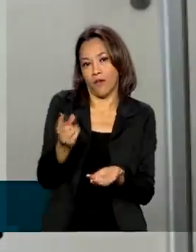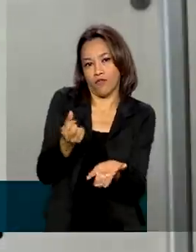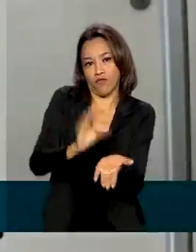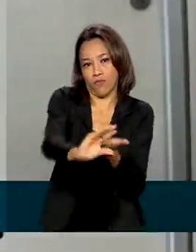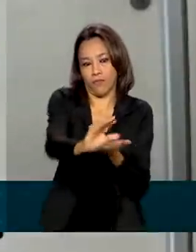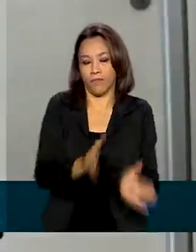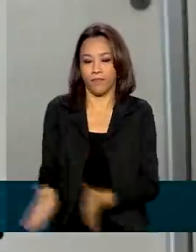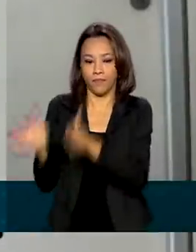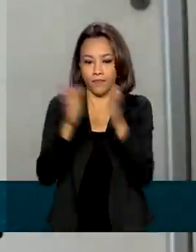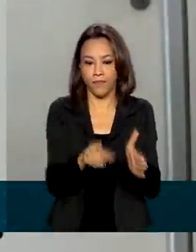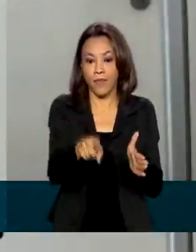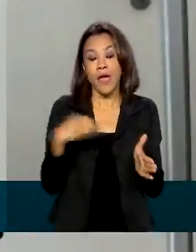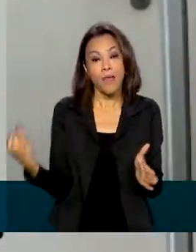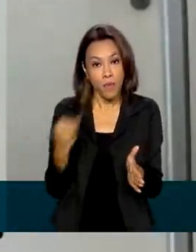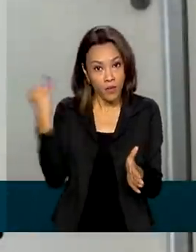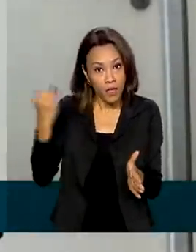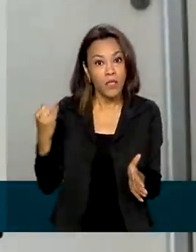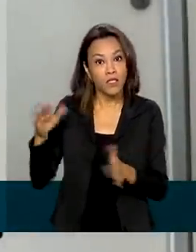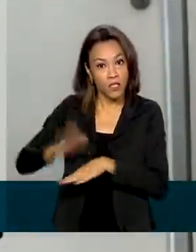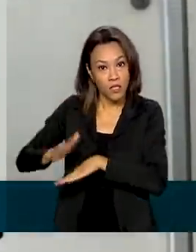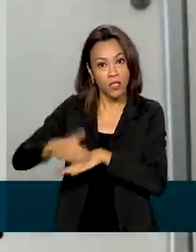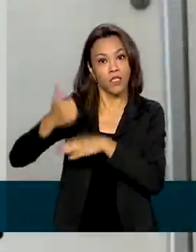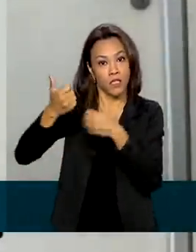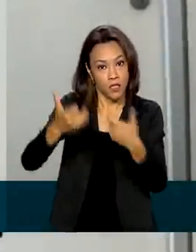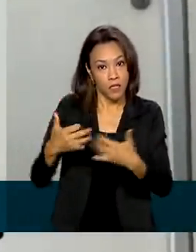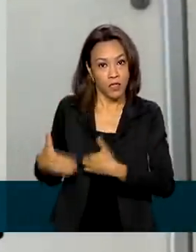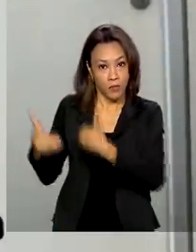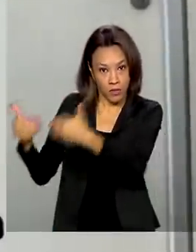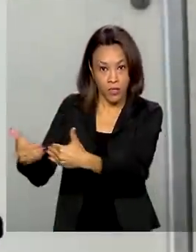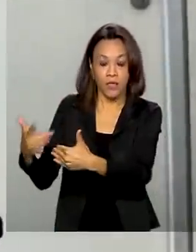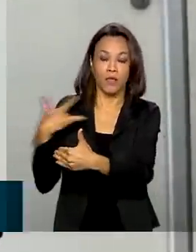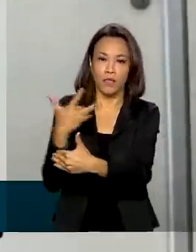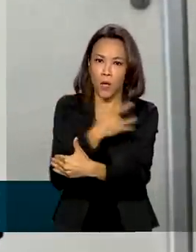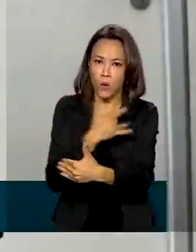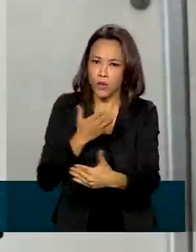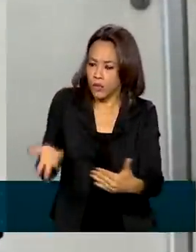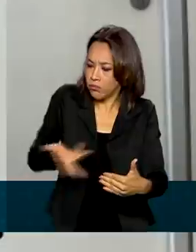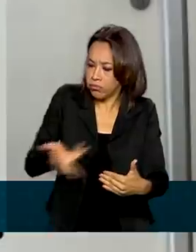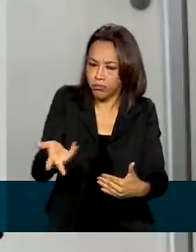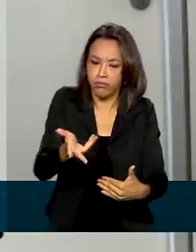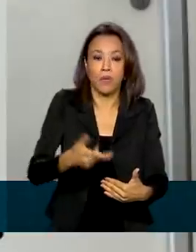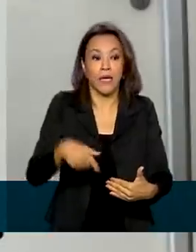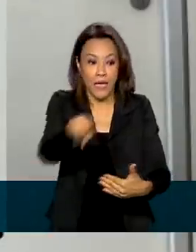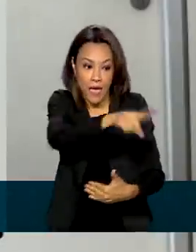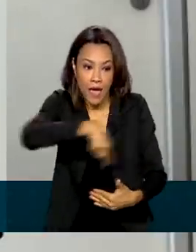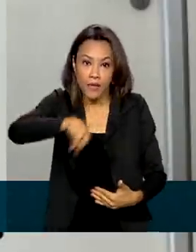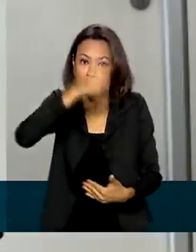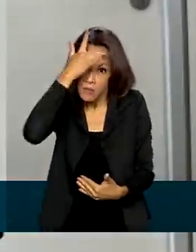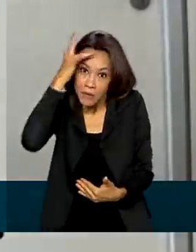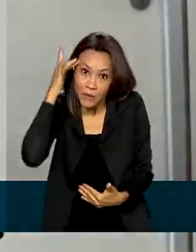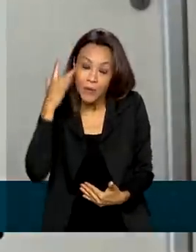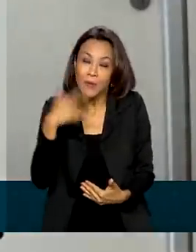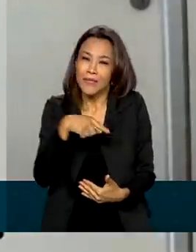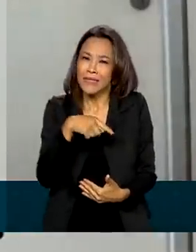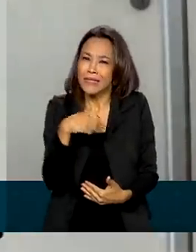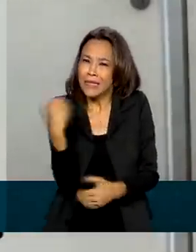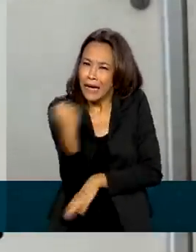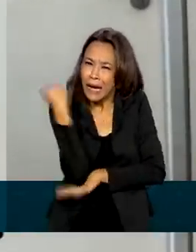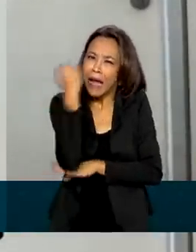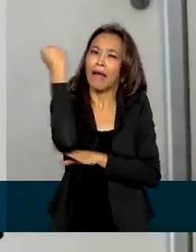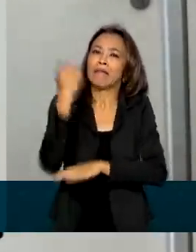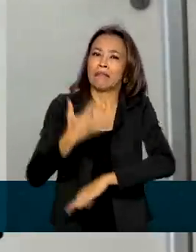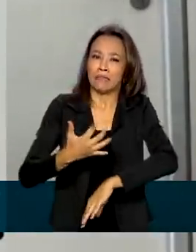Ministério da Saúde haja na atenção primária, trazendo essas pessoas, que certamente muitas delas agravaram suas doenças,